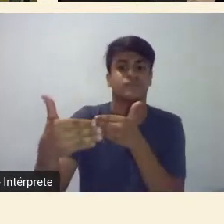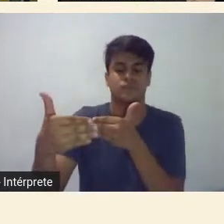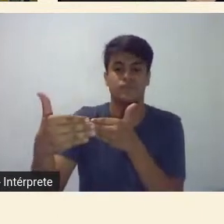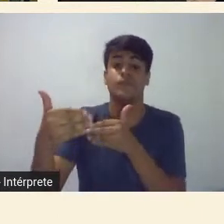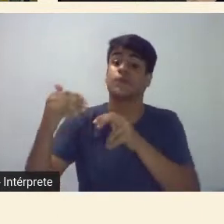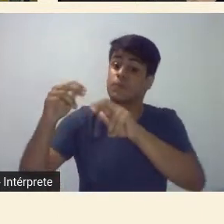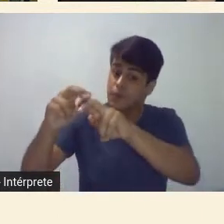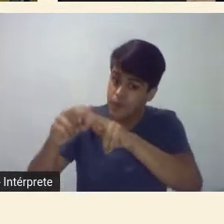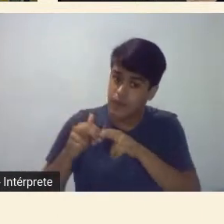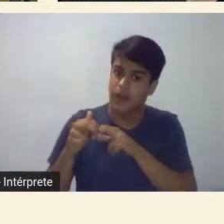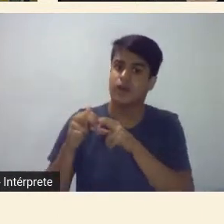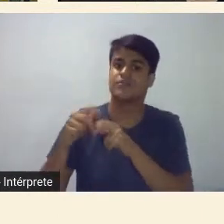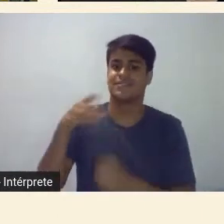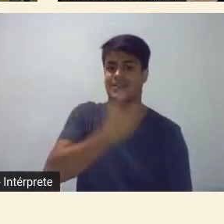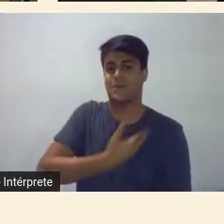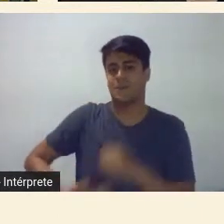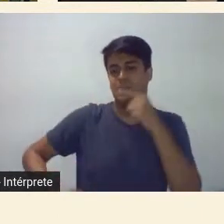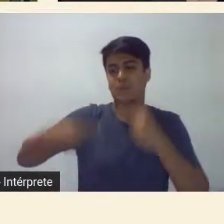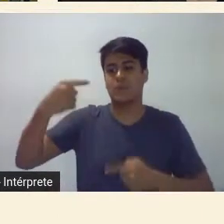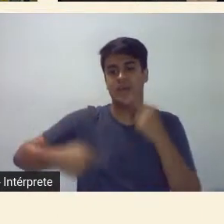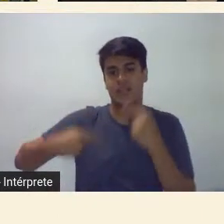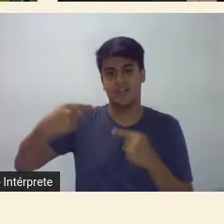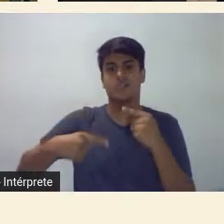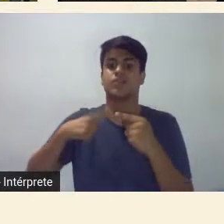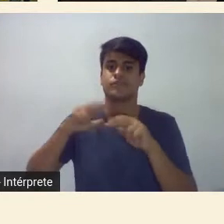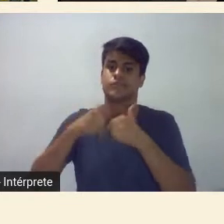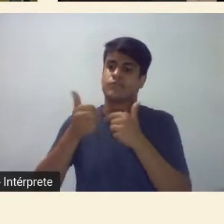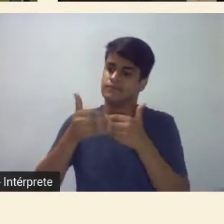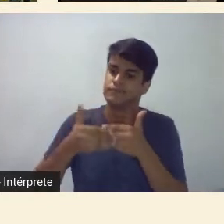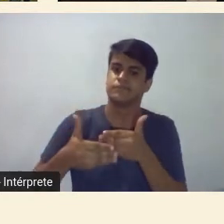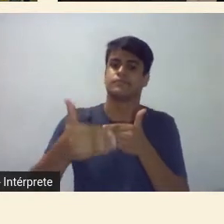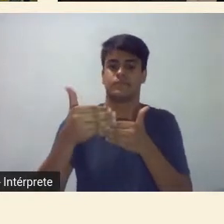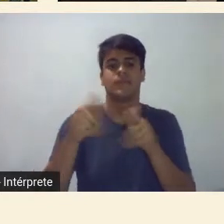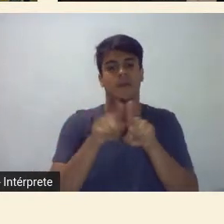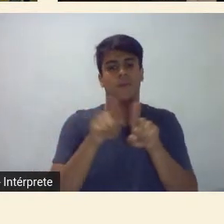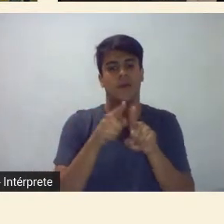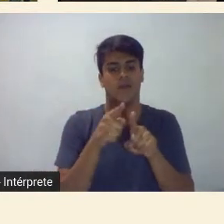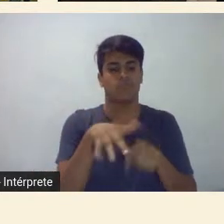de acontecimentos políticos que vão influenciar o meio cultural